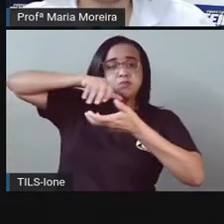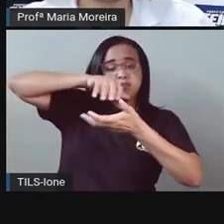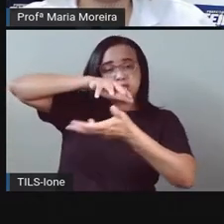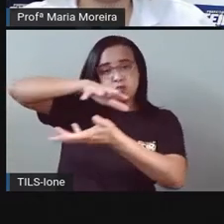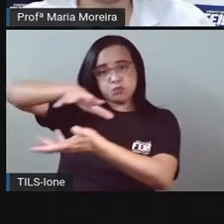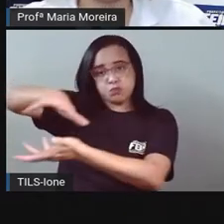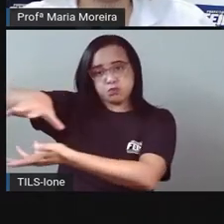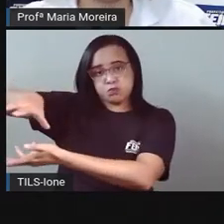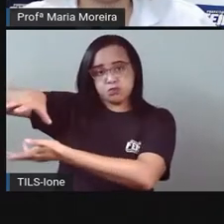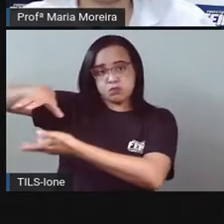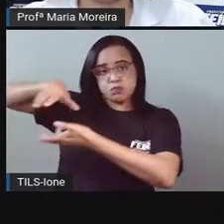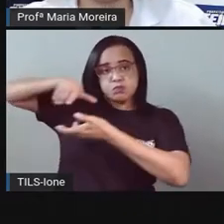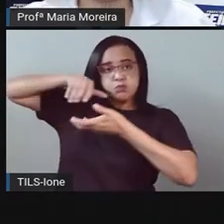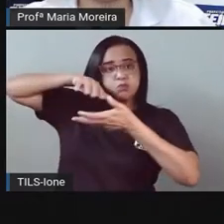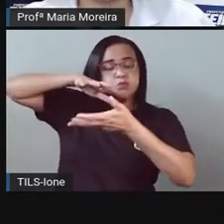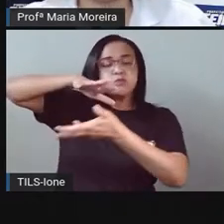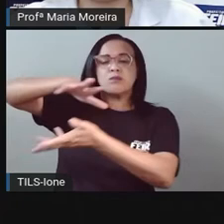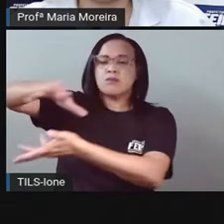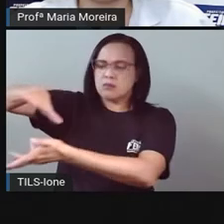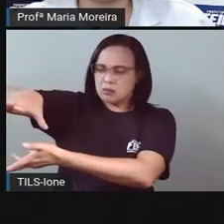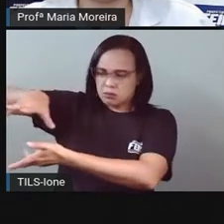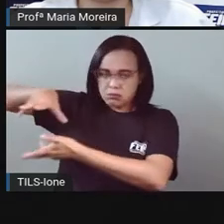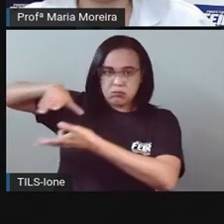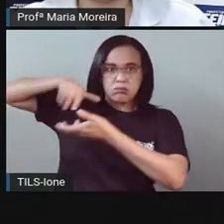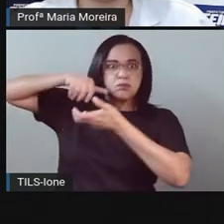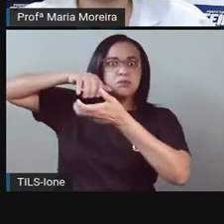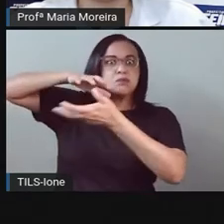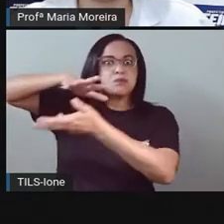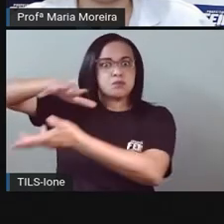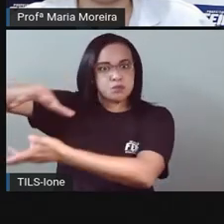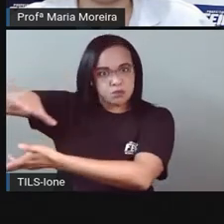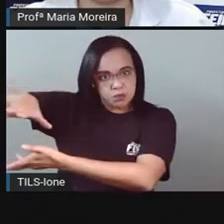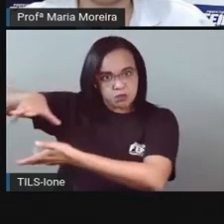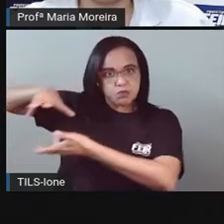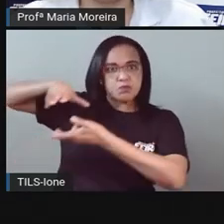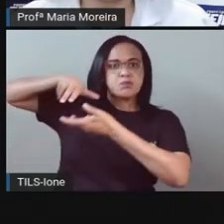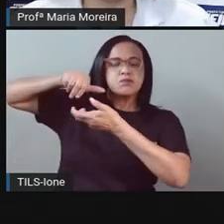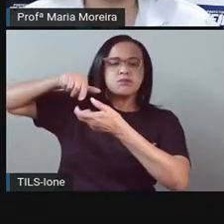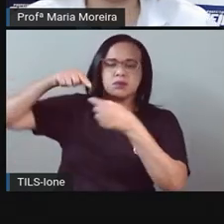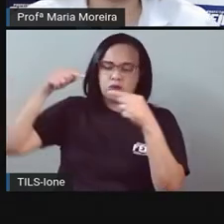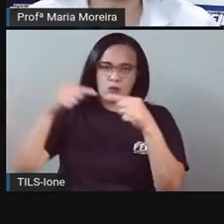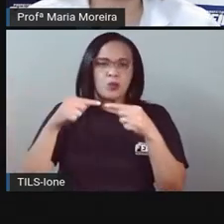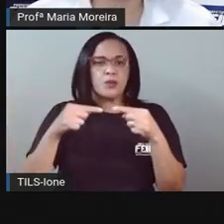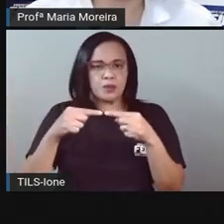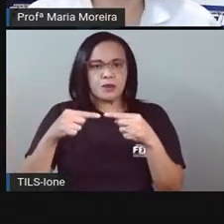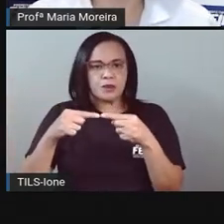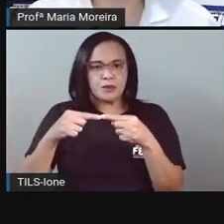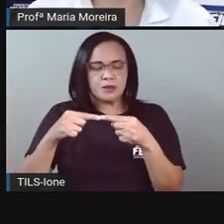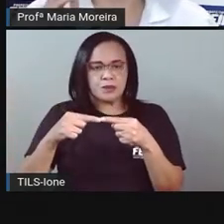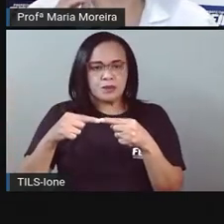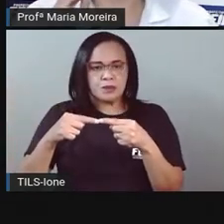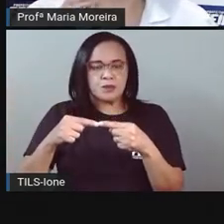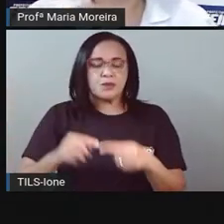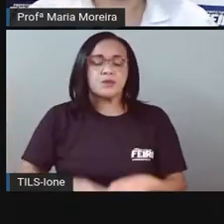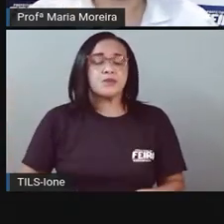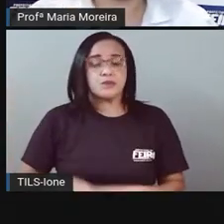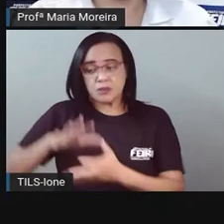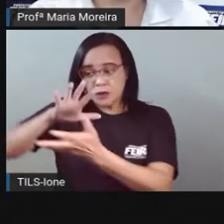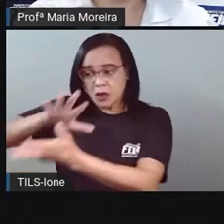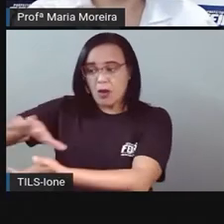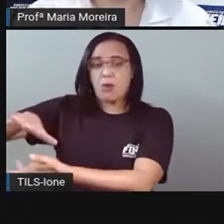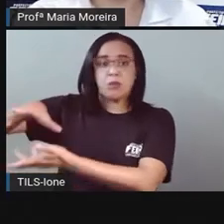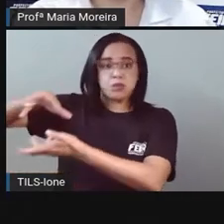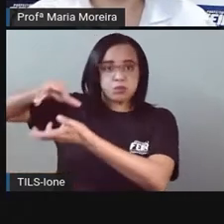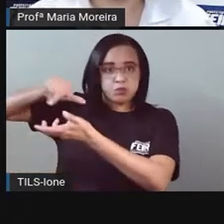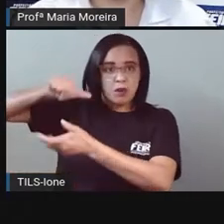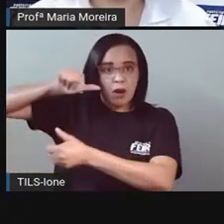tá o quê? Girando, ó, girando, girando, girando, né? Então, ó, a Terra se desloca